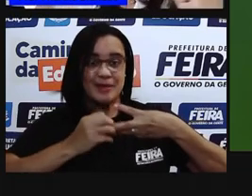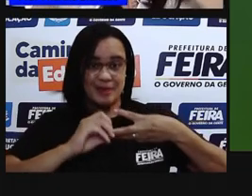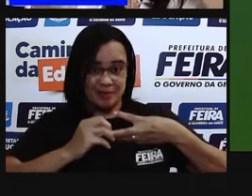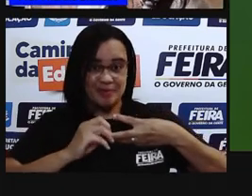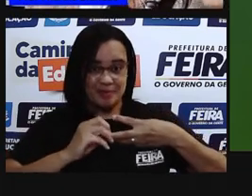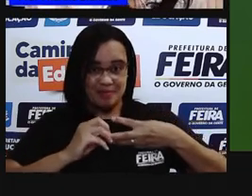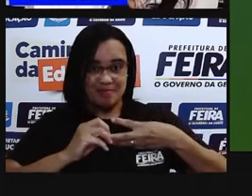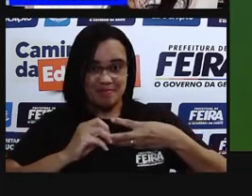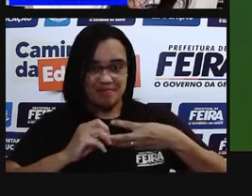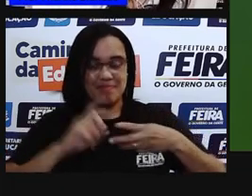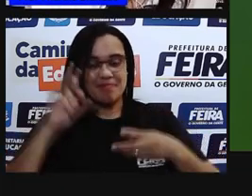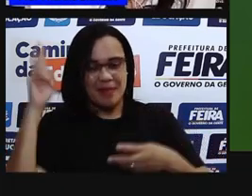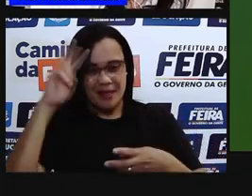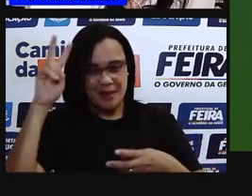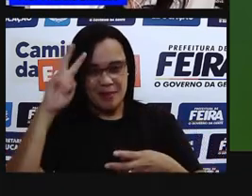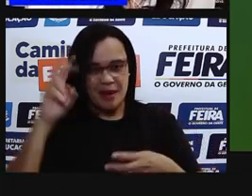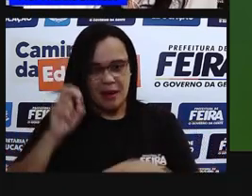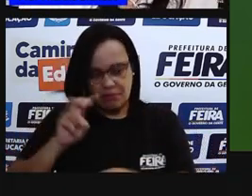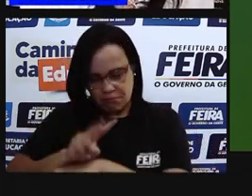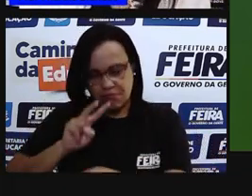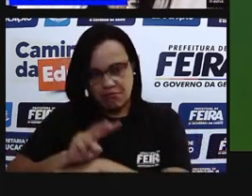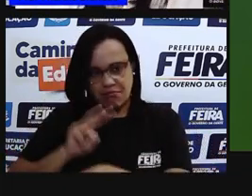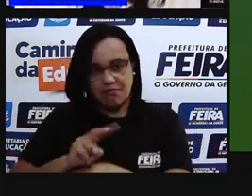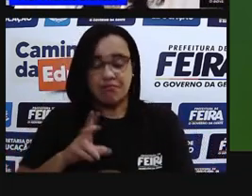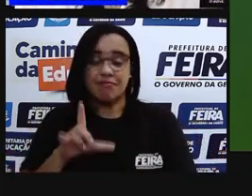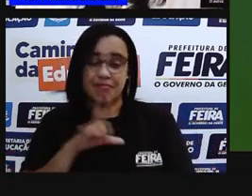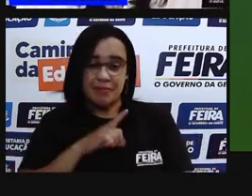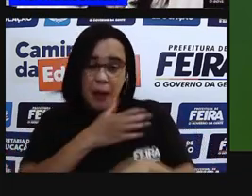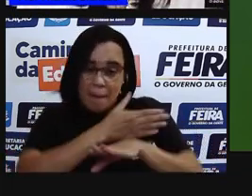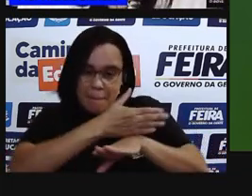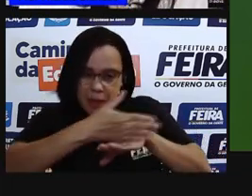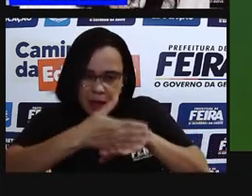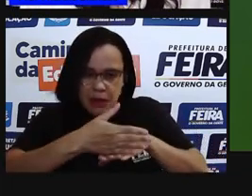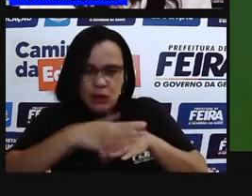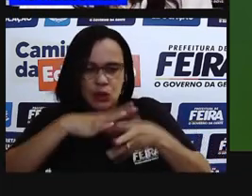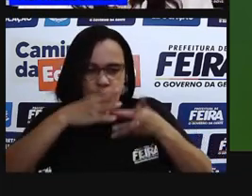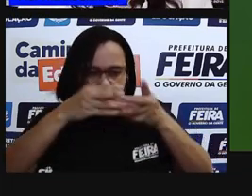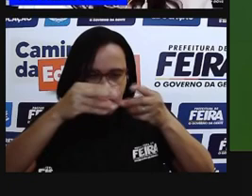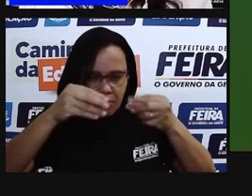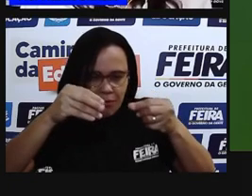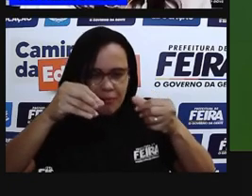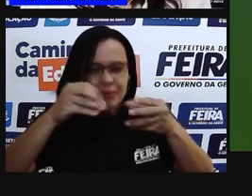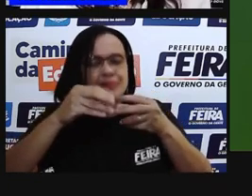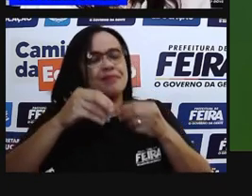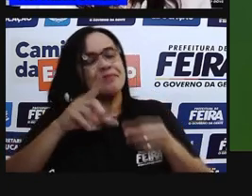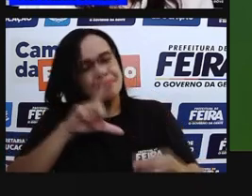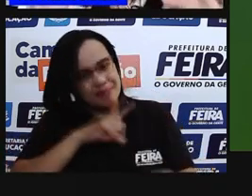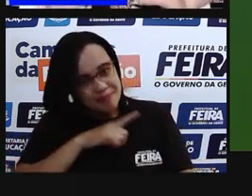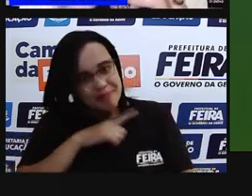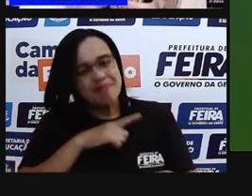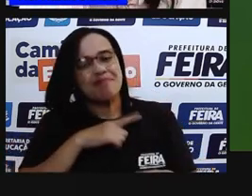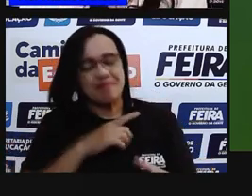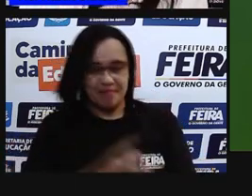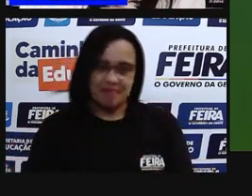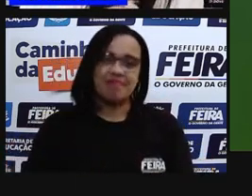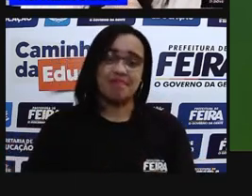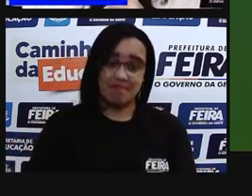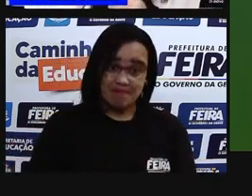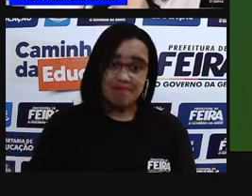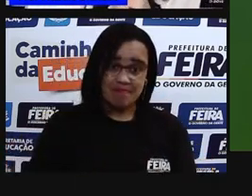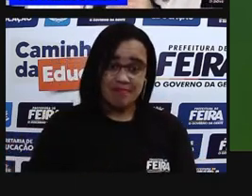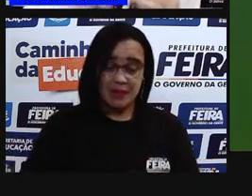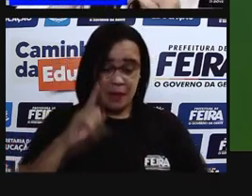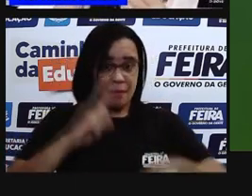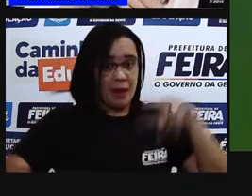citoplasma. E minha pró, e esse material genético, vai estar dentro do